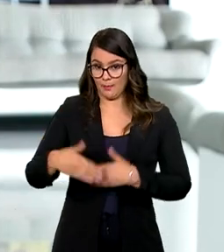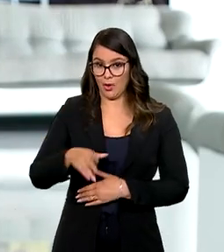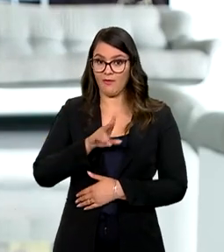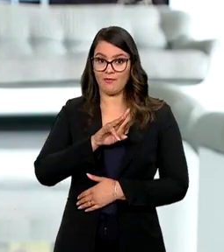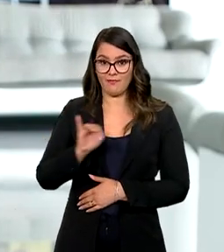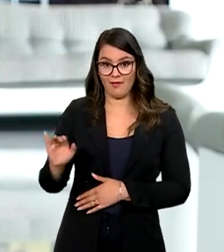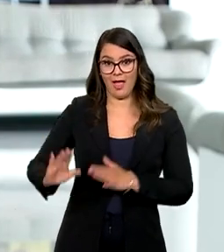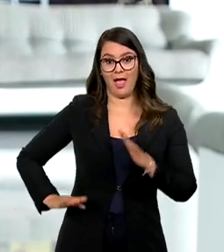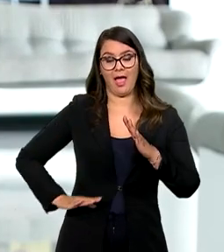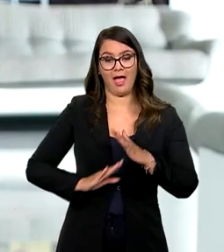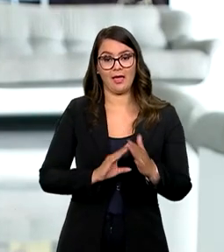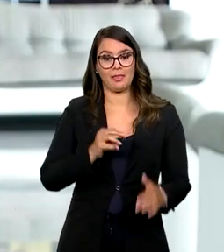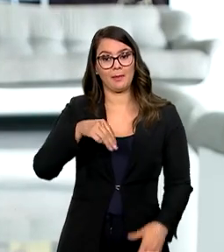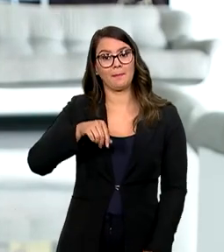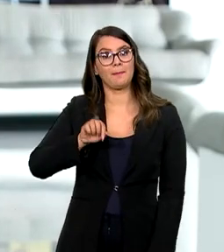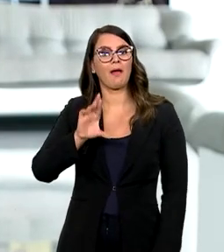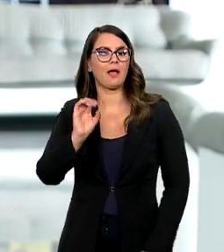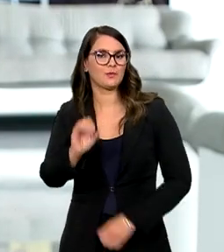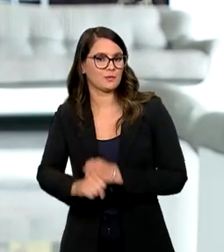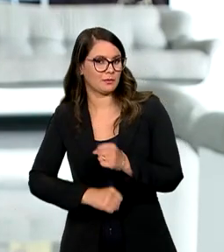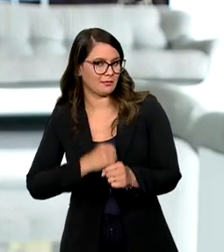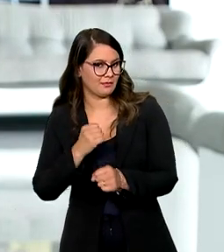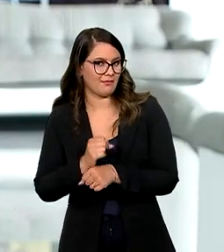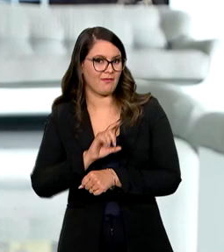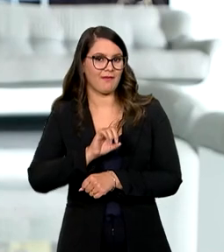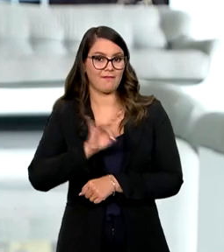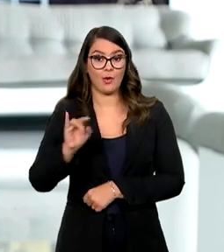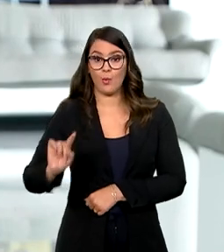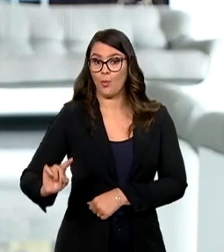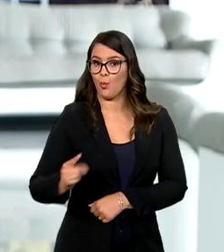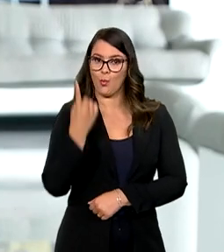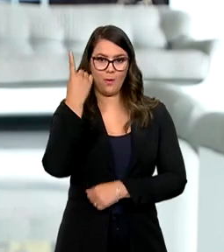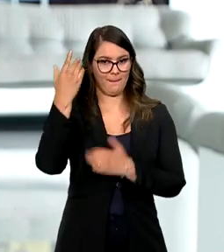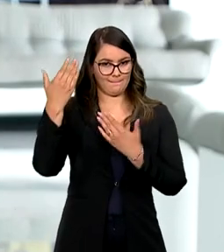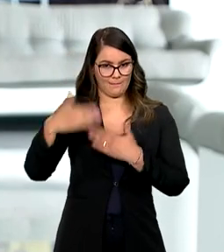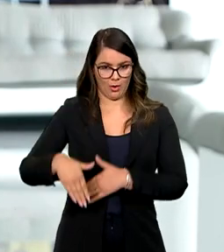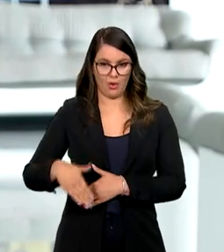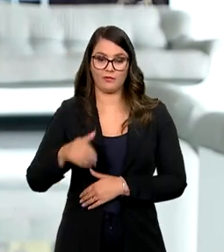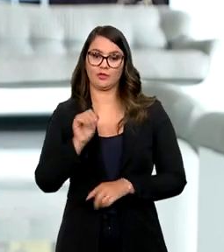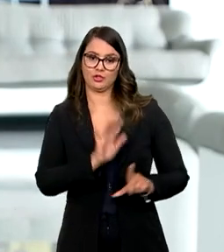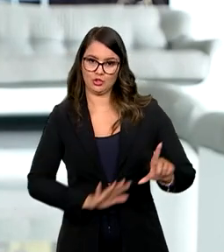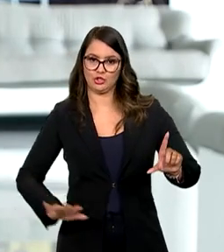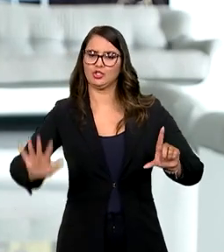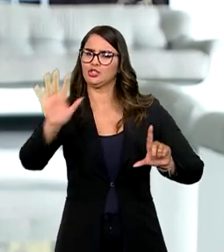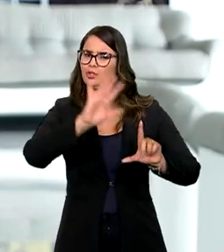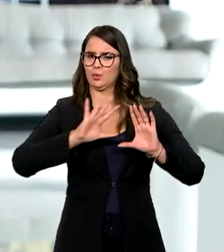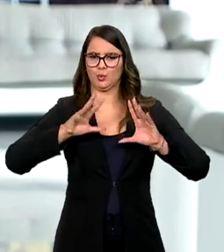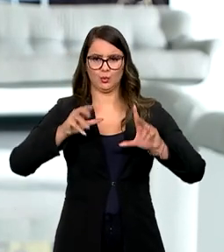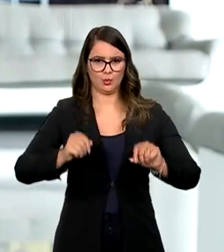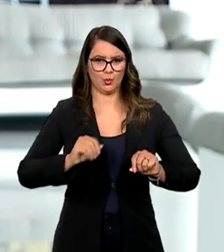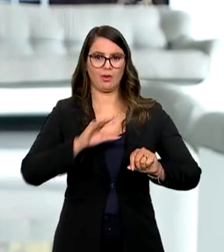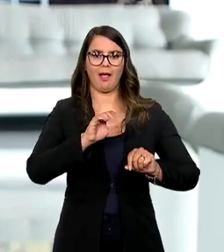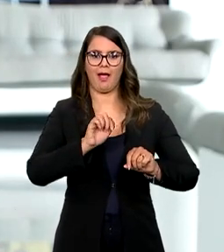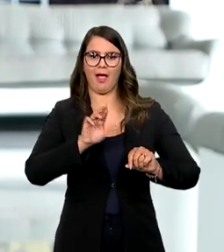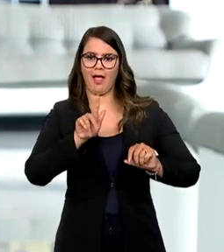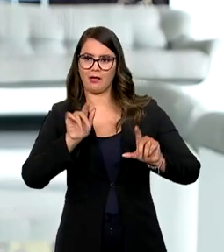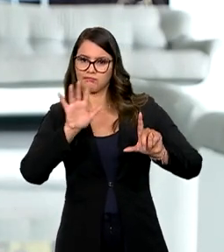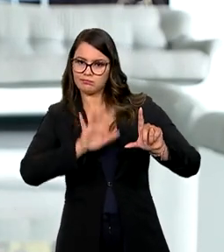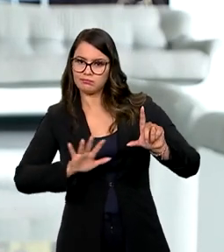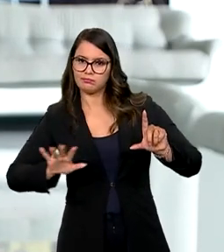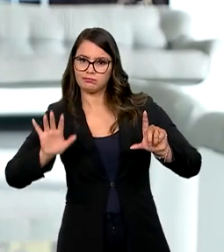aplicada até março do ano que vem. Será uma única prova, com uma parte geral para todos os cargos e uma